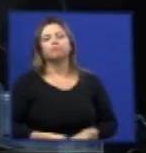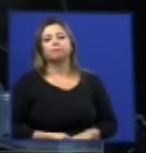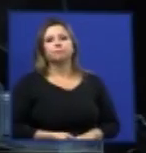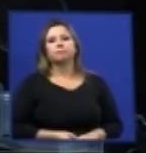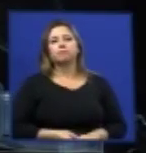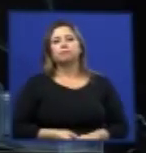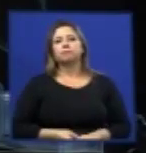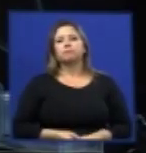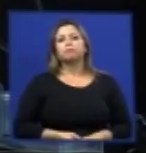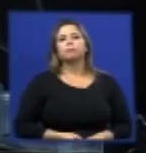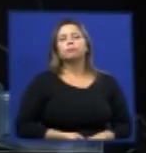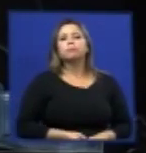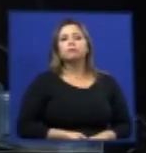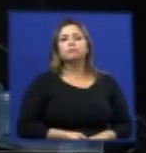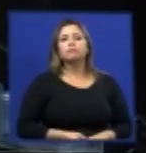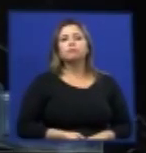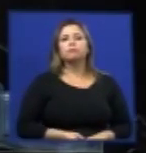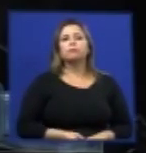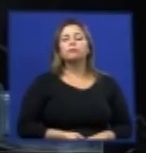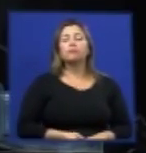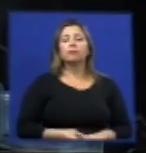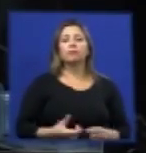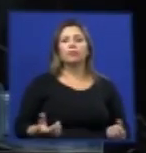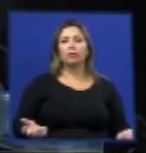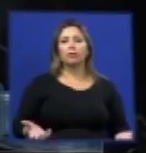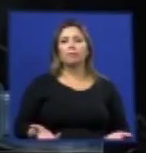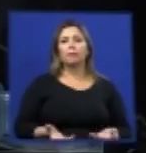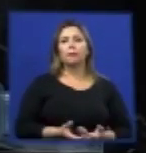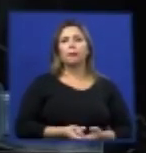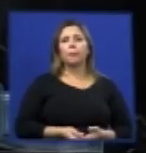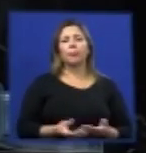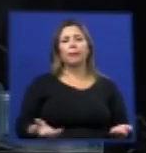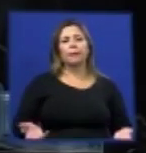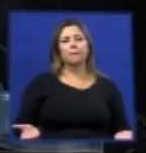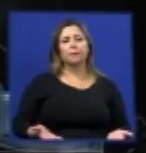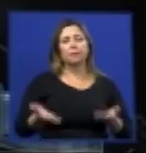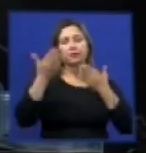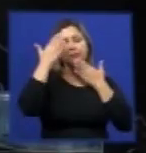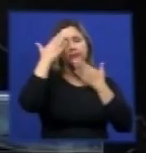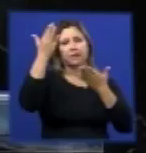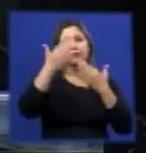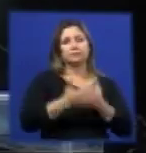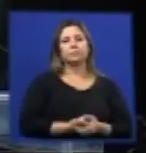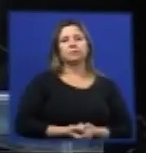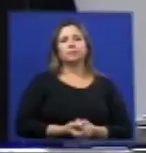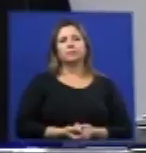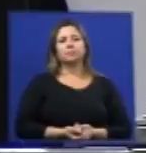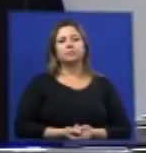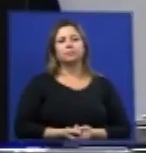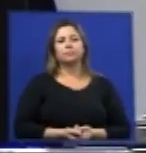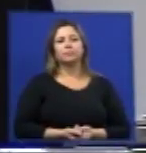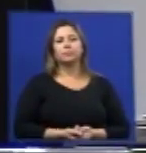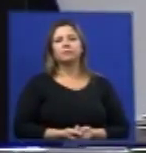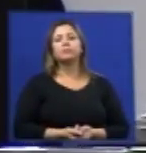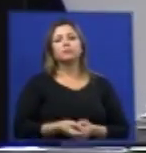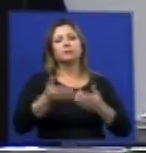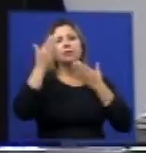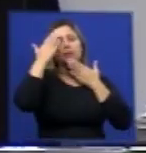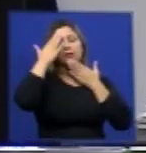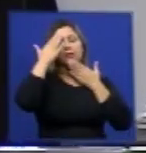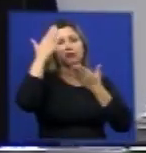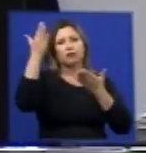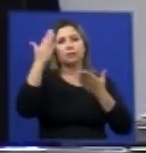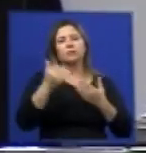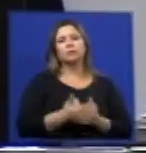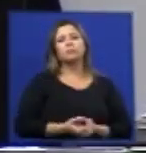aegypti e aqui eu gostaria de encerrar a minha apresentação muito obrigado eu agradeço a vossa